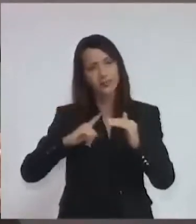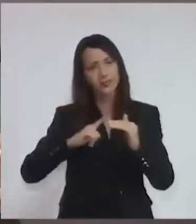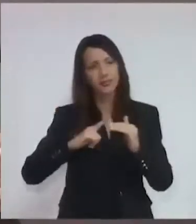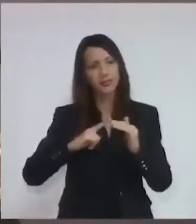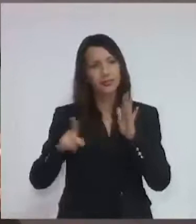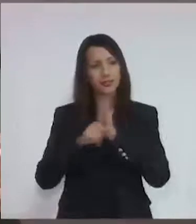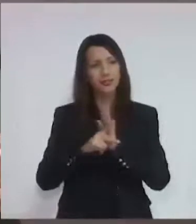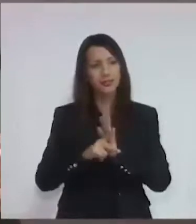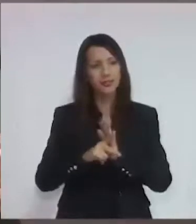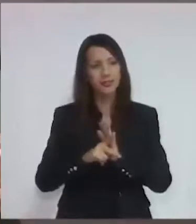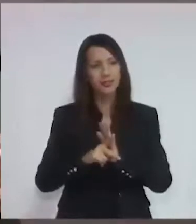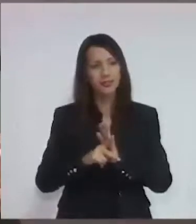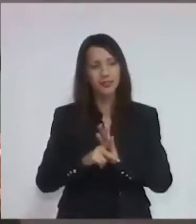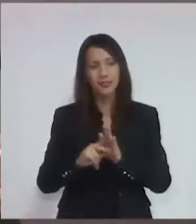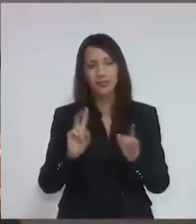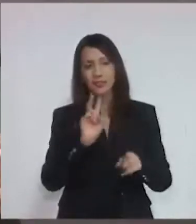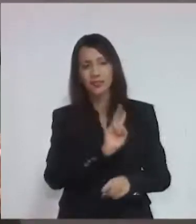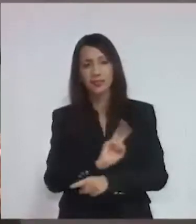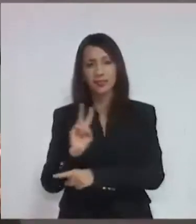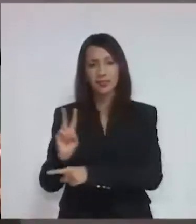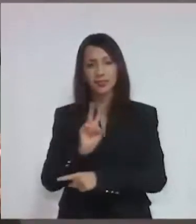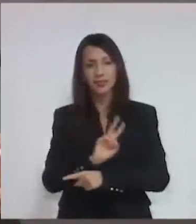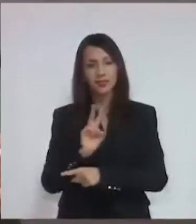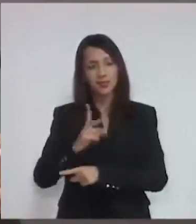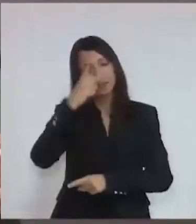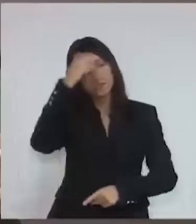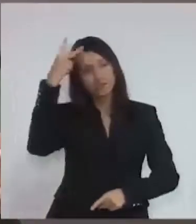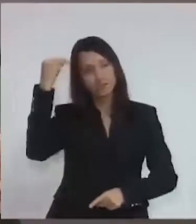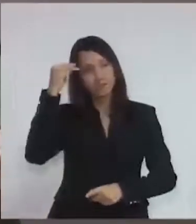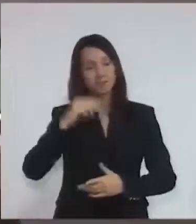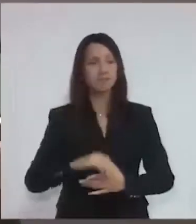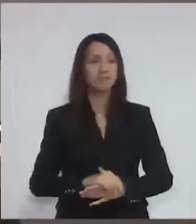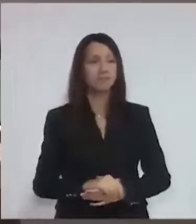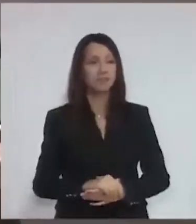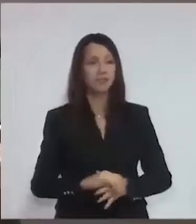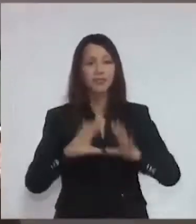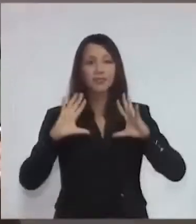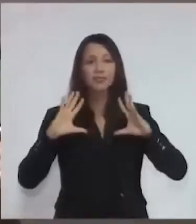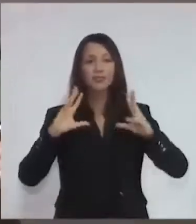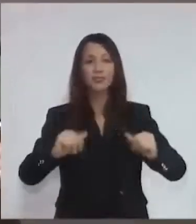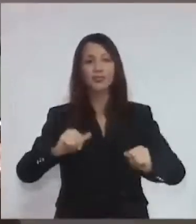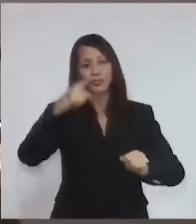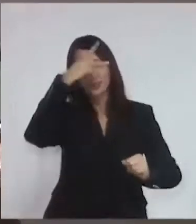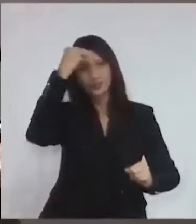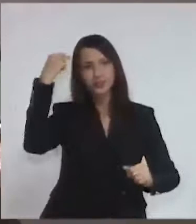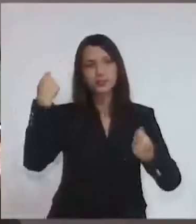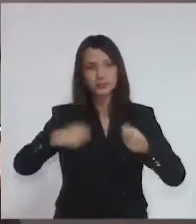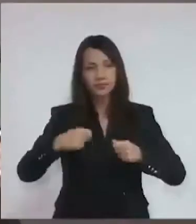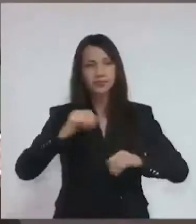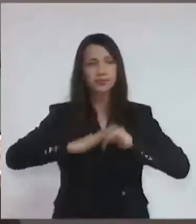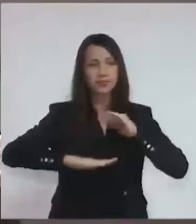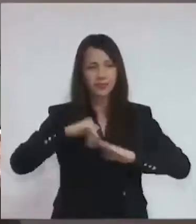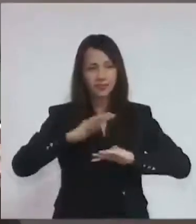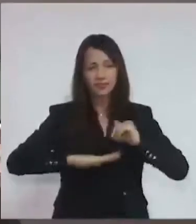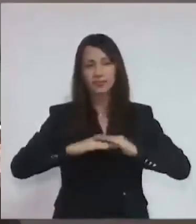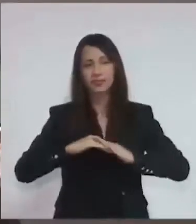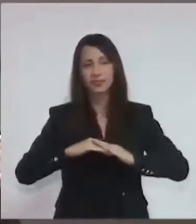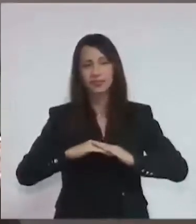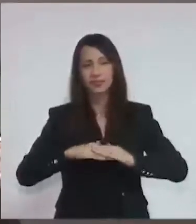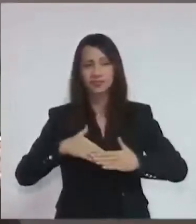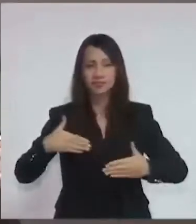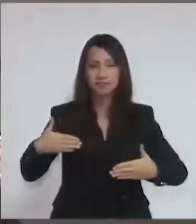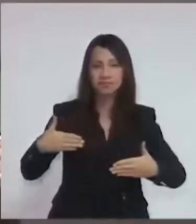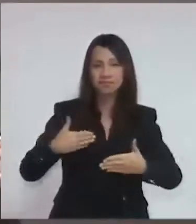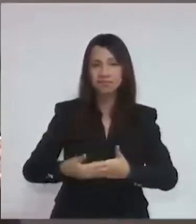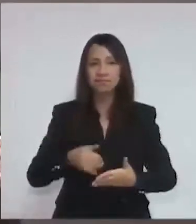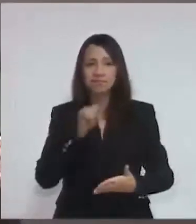2014. Está indo para 4 anos. É uma lei federal que todos os municípios têm que colocar em prática. Infelizmente, até agora aqui nada.